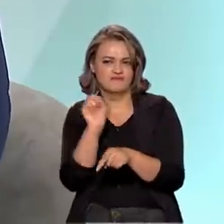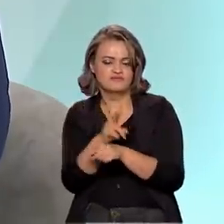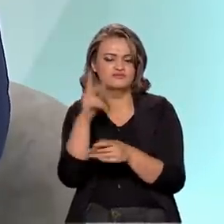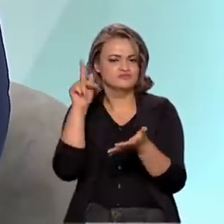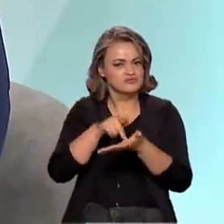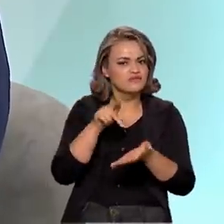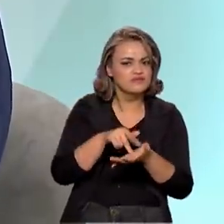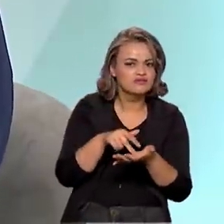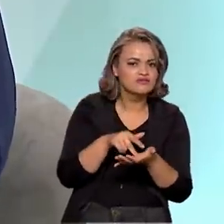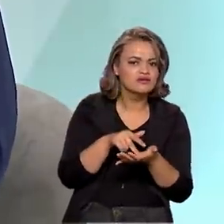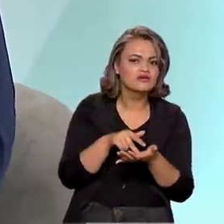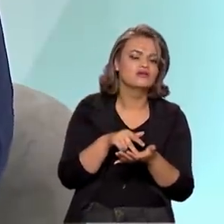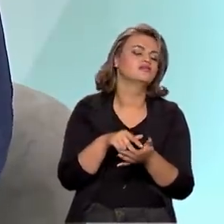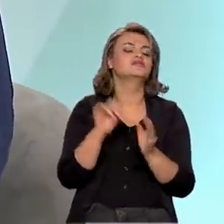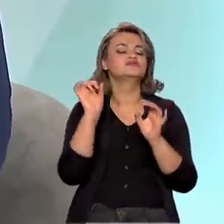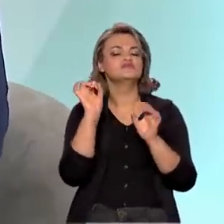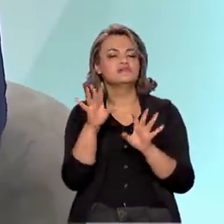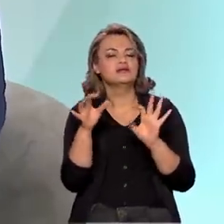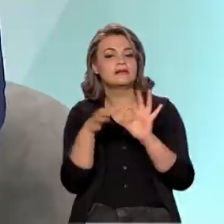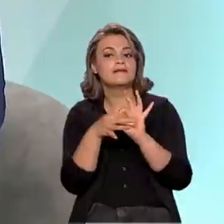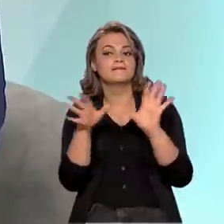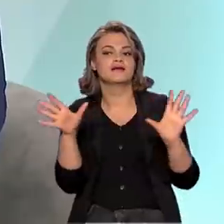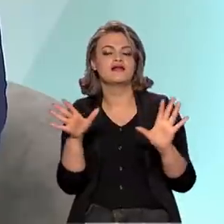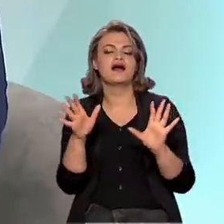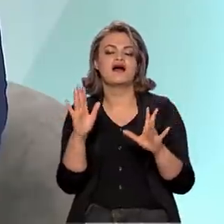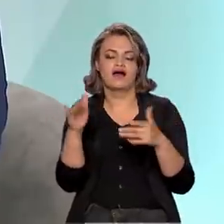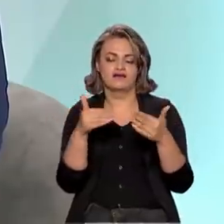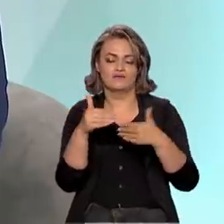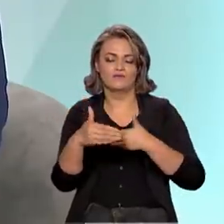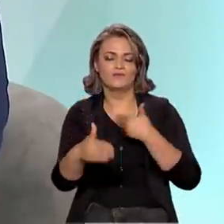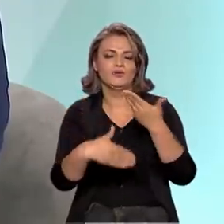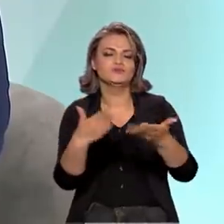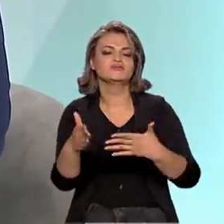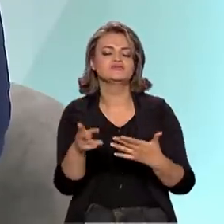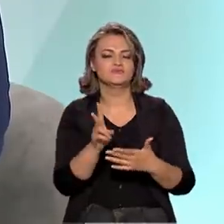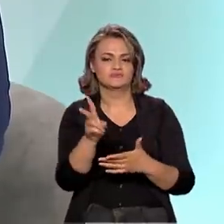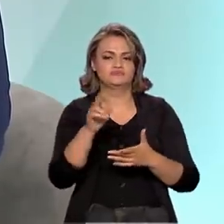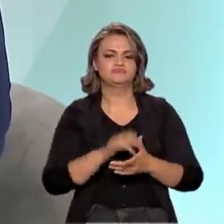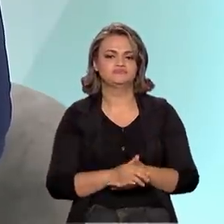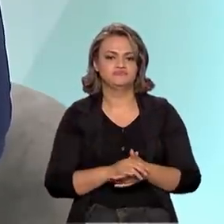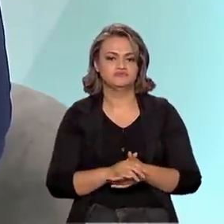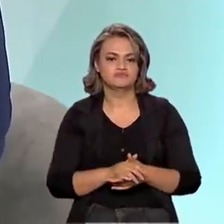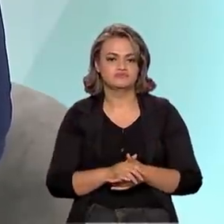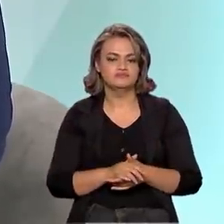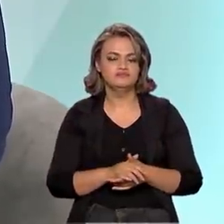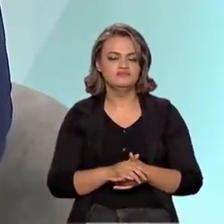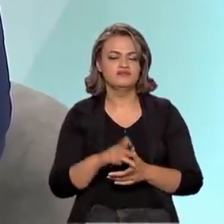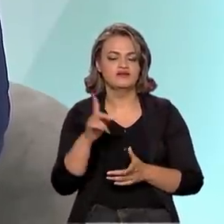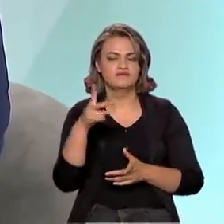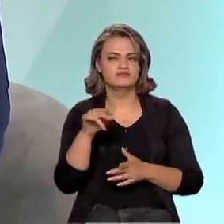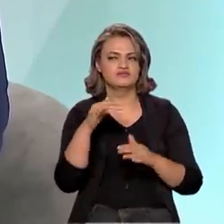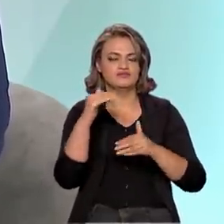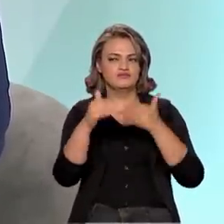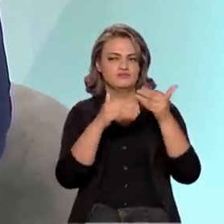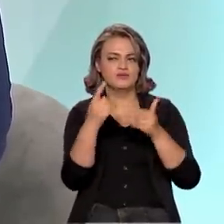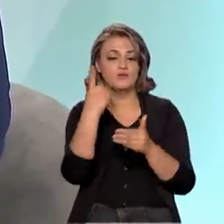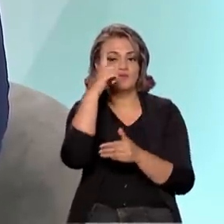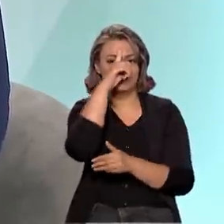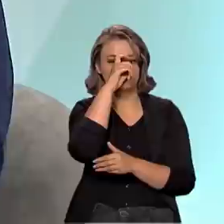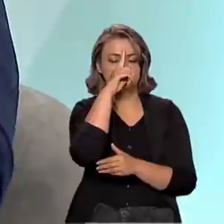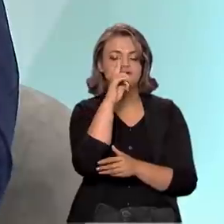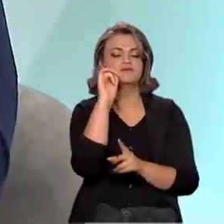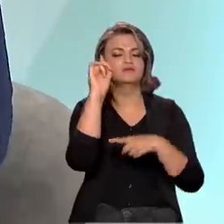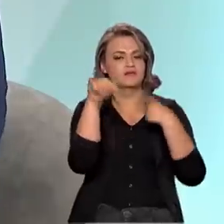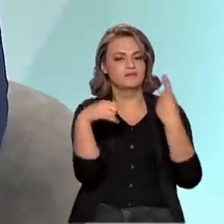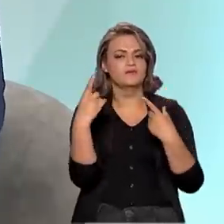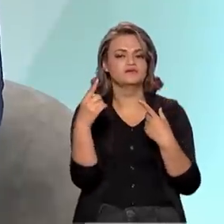recursos, inclusive, para isso. Só esperando essa liberação para disparar. Esse processo vai ser desenvolvido inicialmente em um hospital e